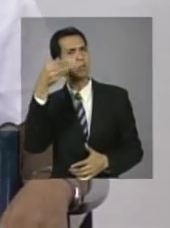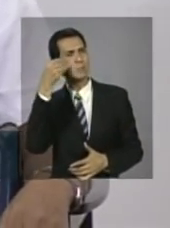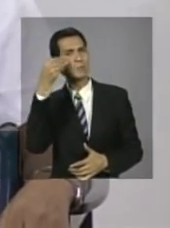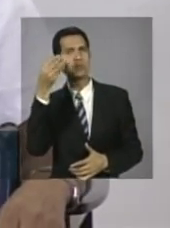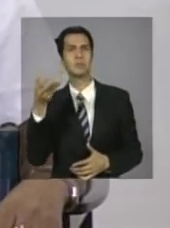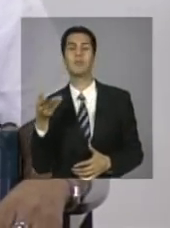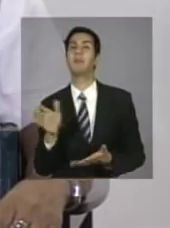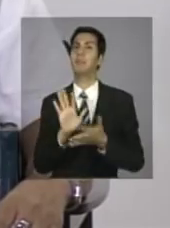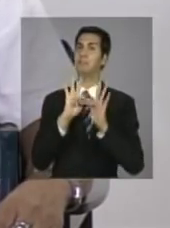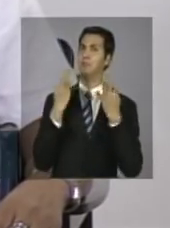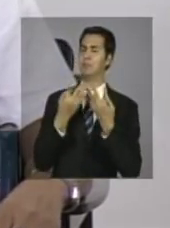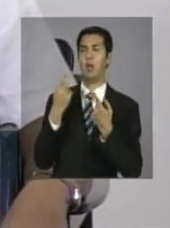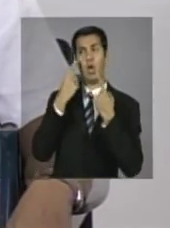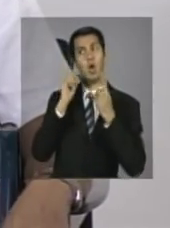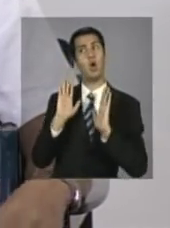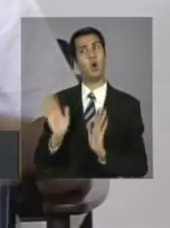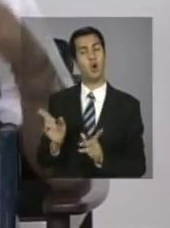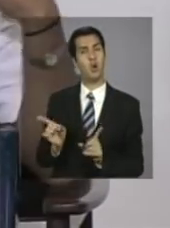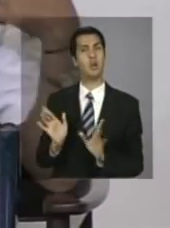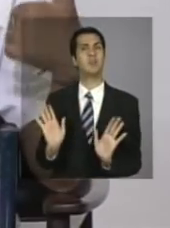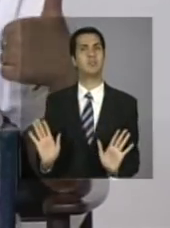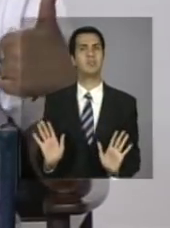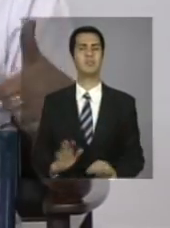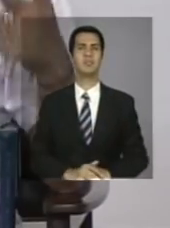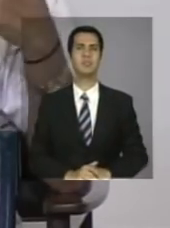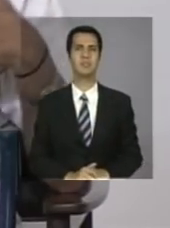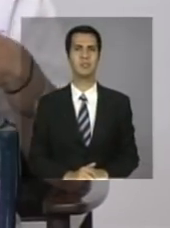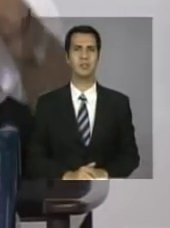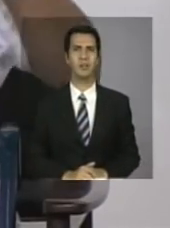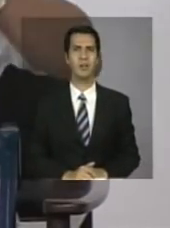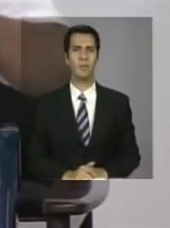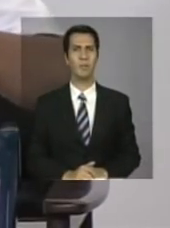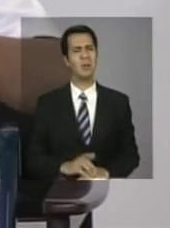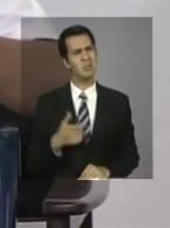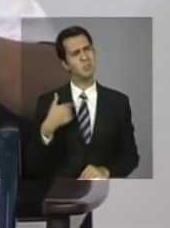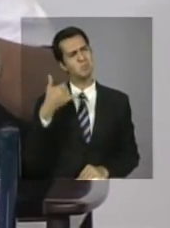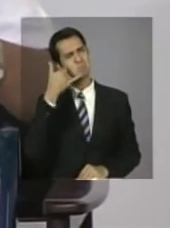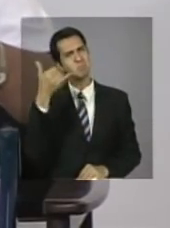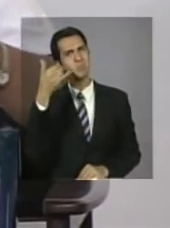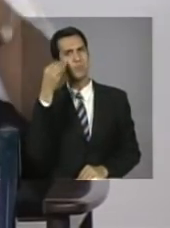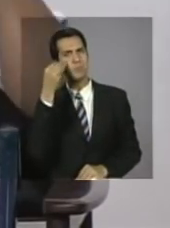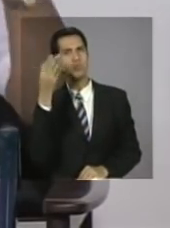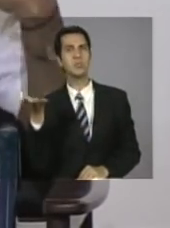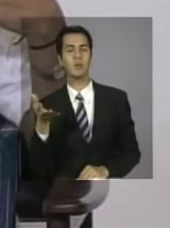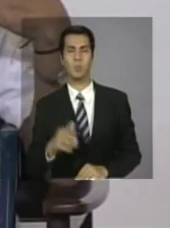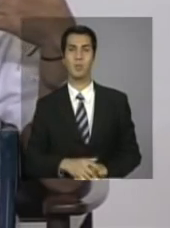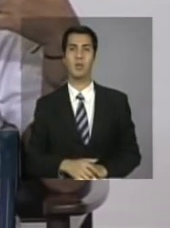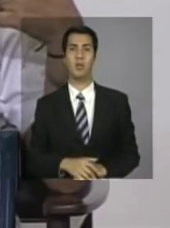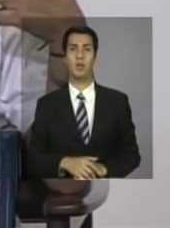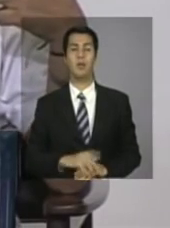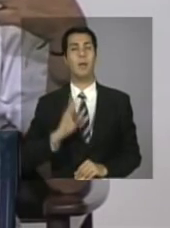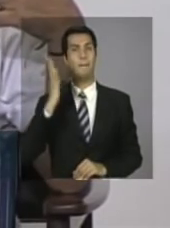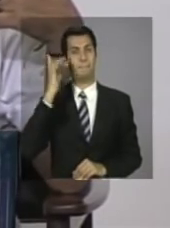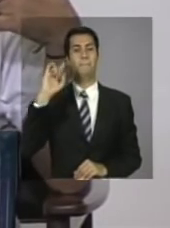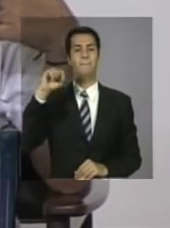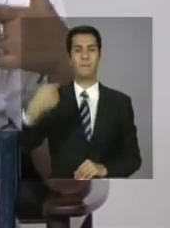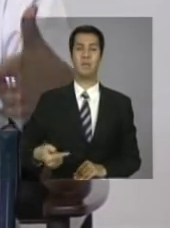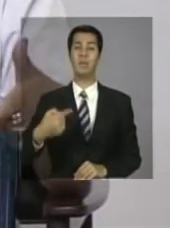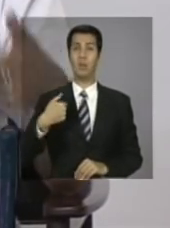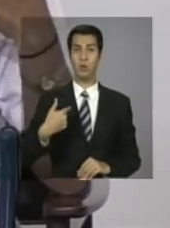Olha, você presta, vou ligar. No outro dia, antes de sair para o trabalho, eu fiz a ligação.